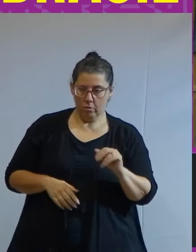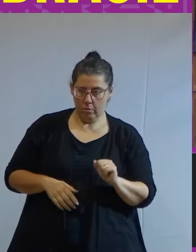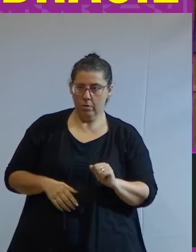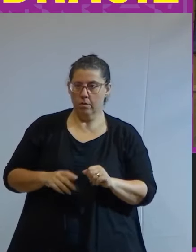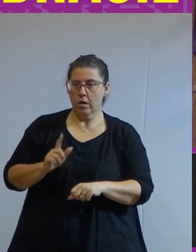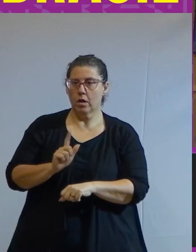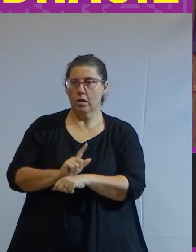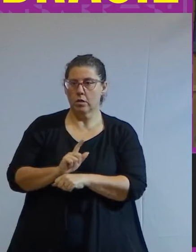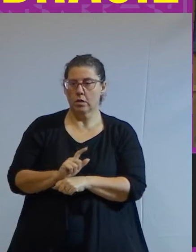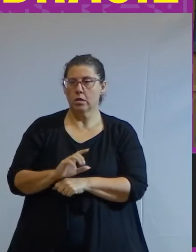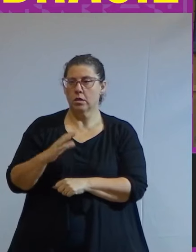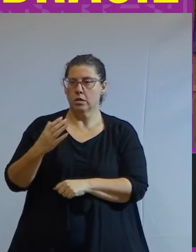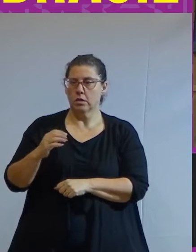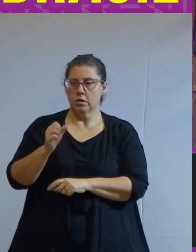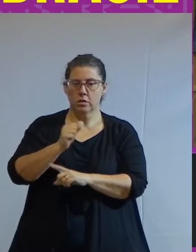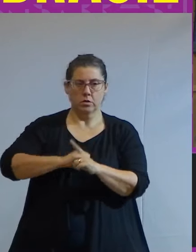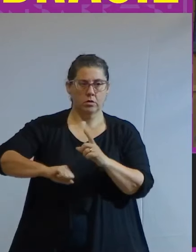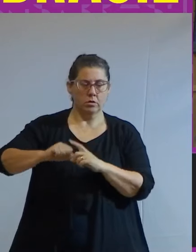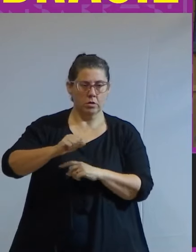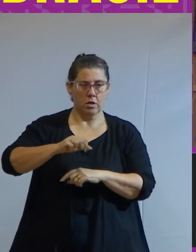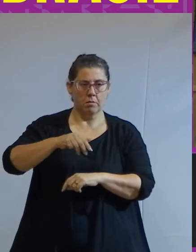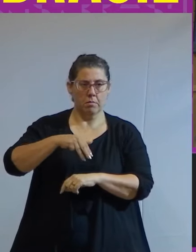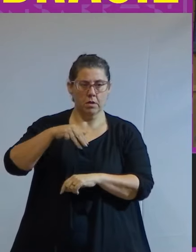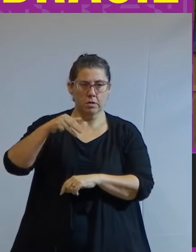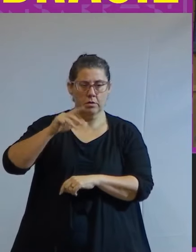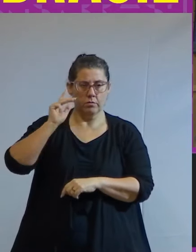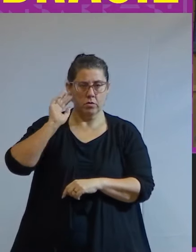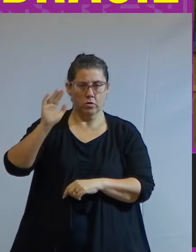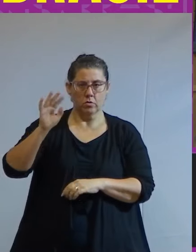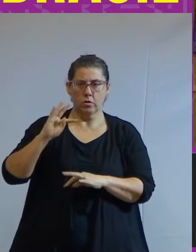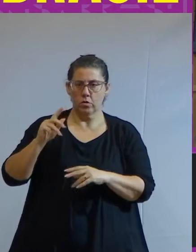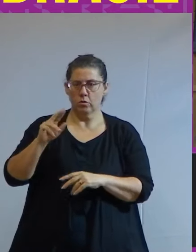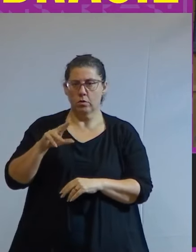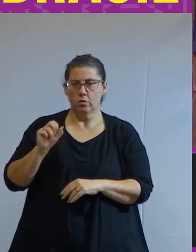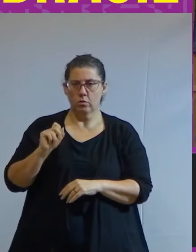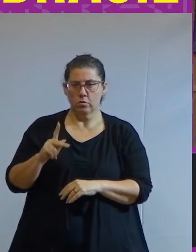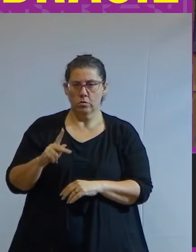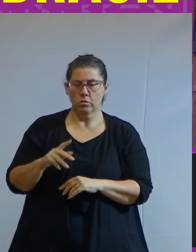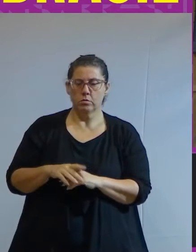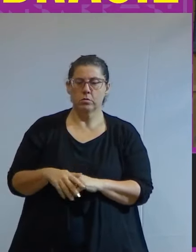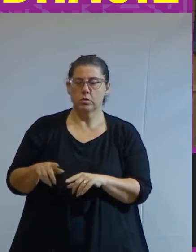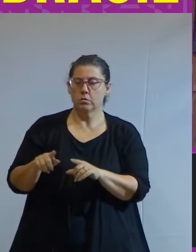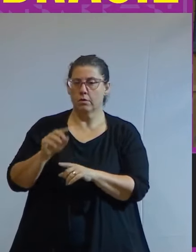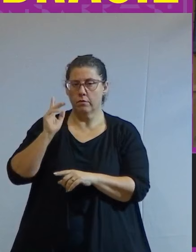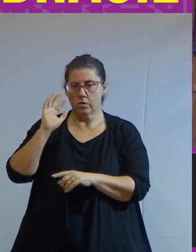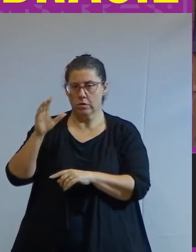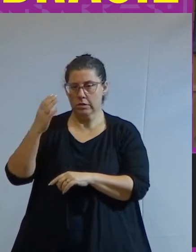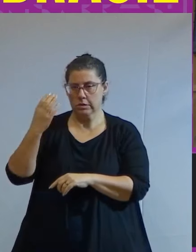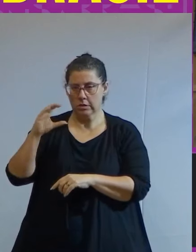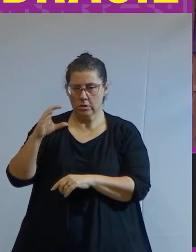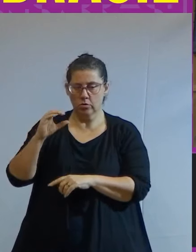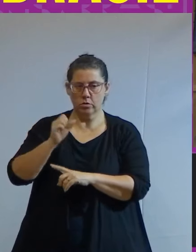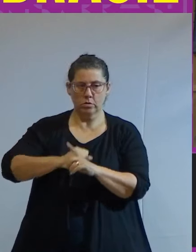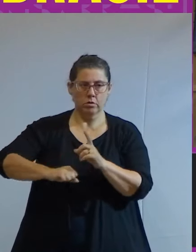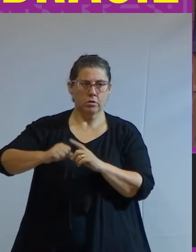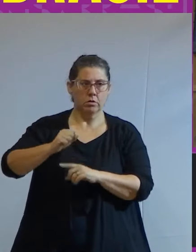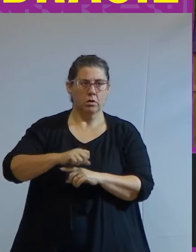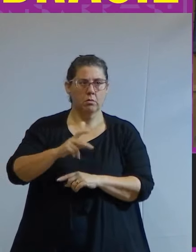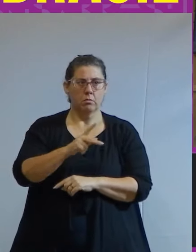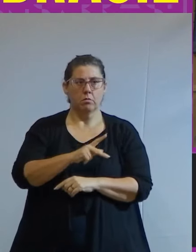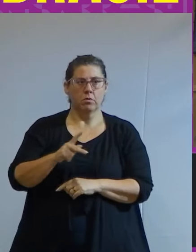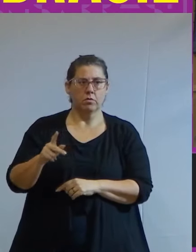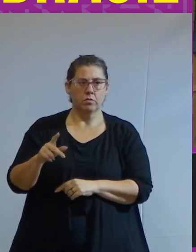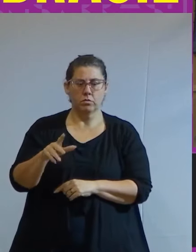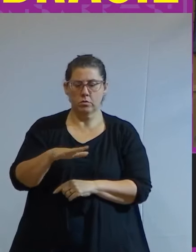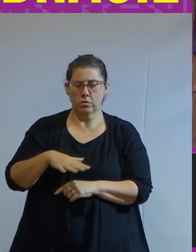sociais mestrado e doutorado em filosofia todos pela USP é filósofo e cientista social professor do